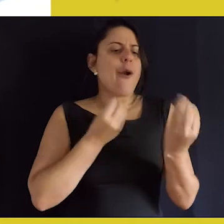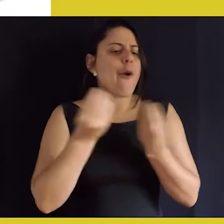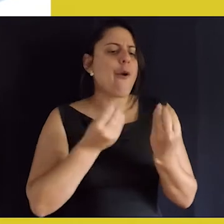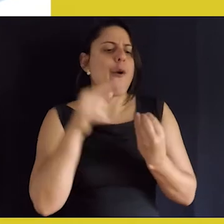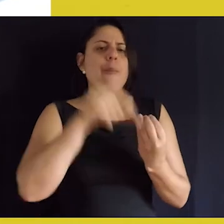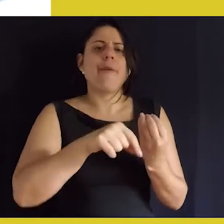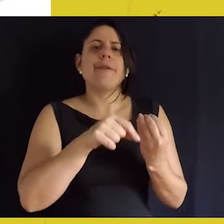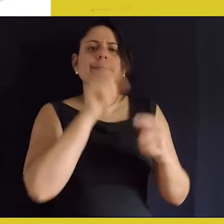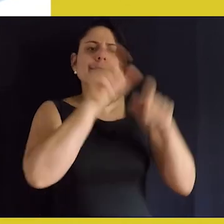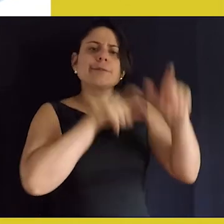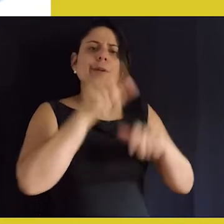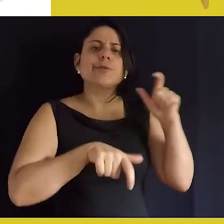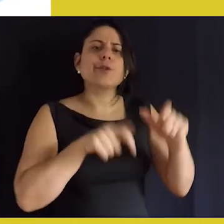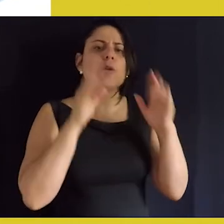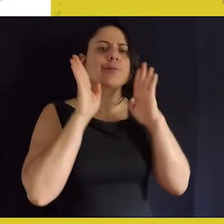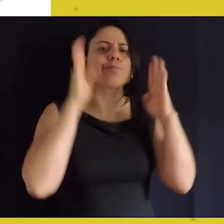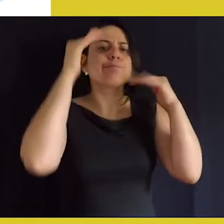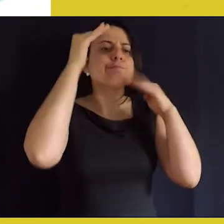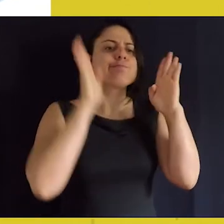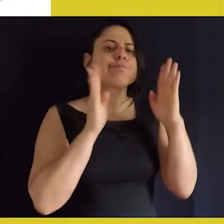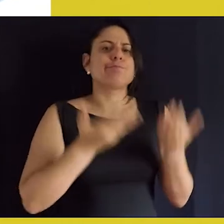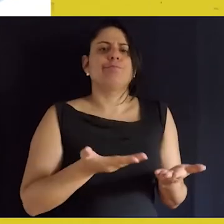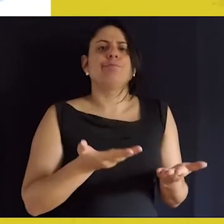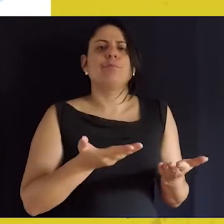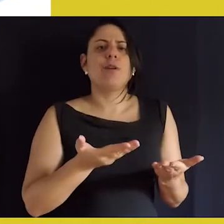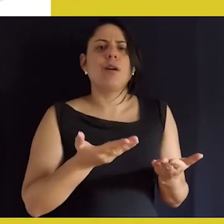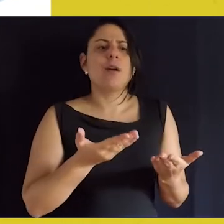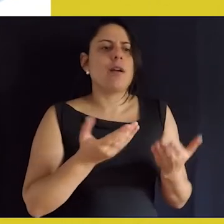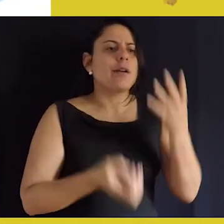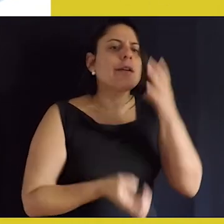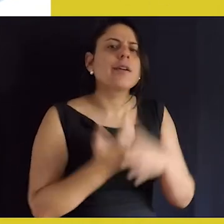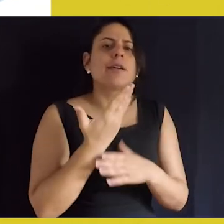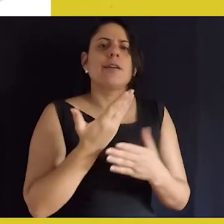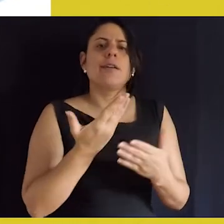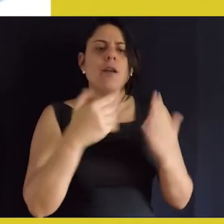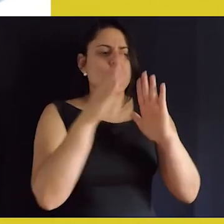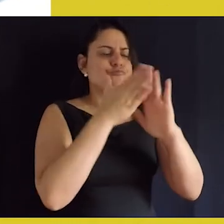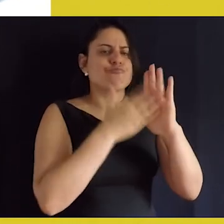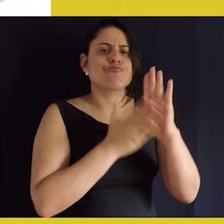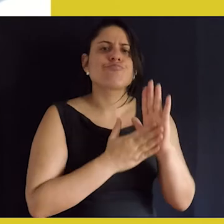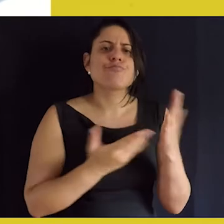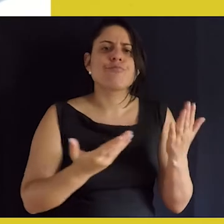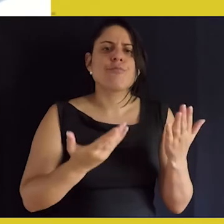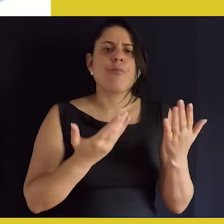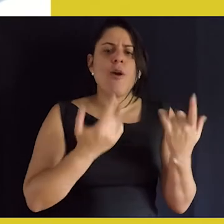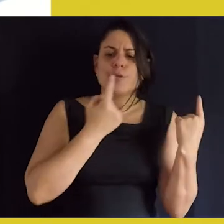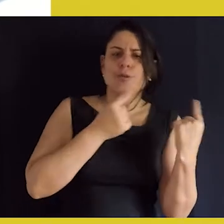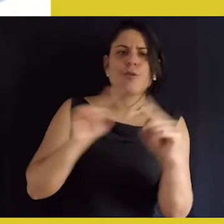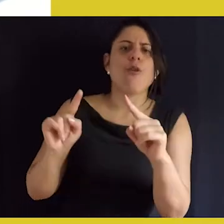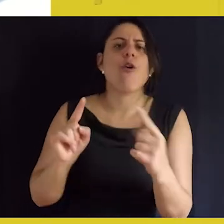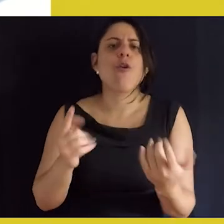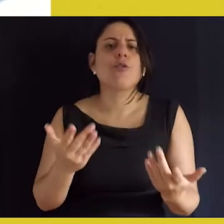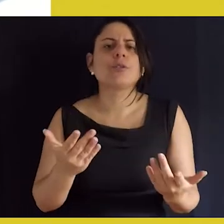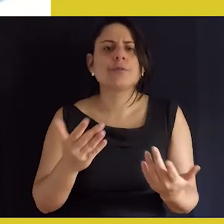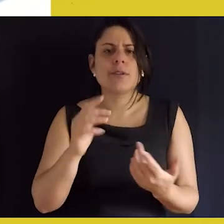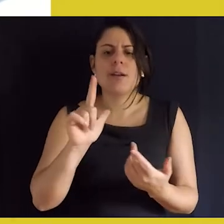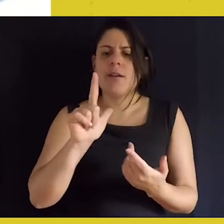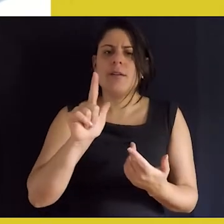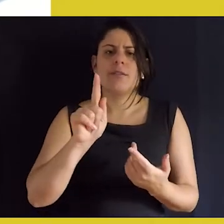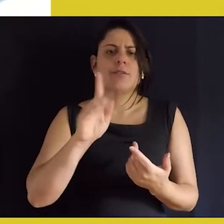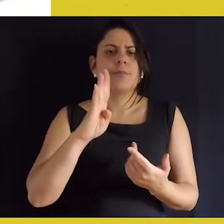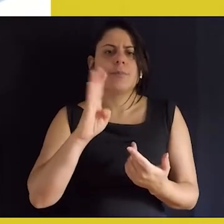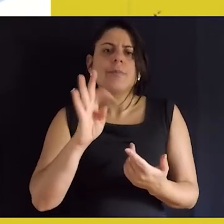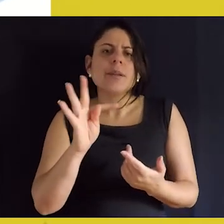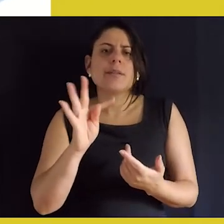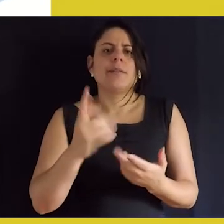organizam, como é que esses atores conservadores e reacionários criam cruzadas antigênero,